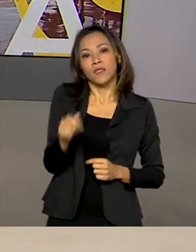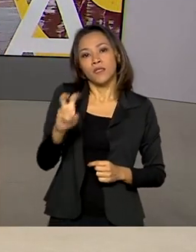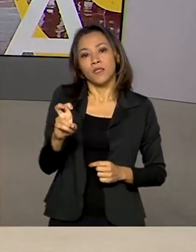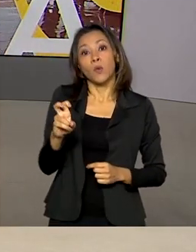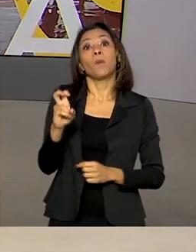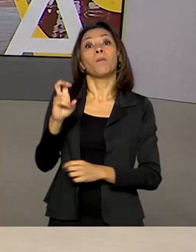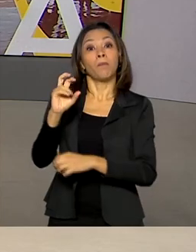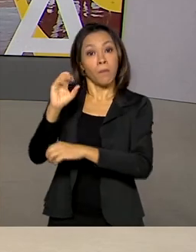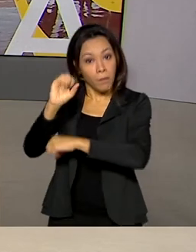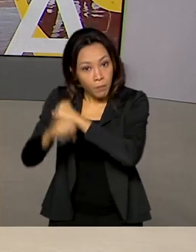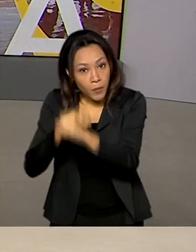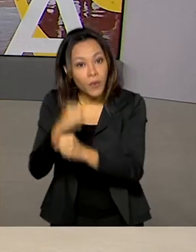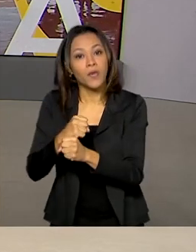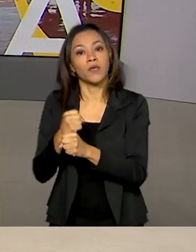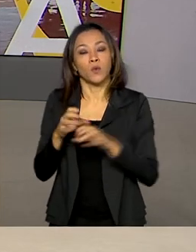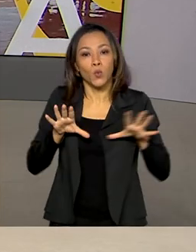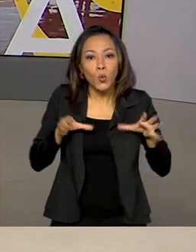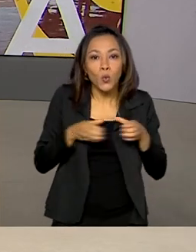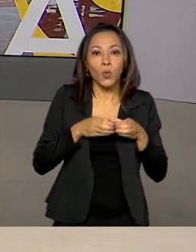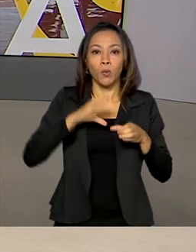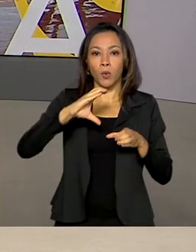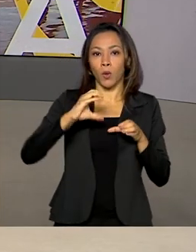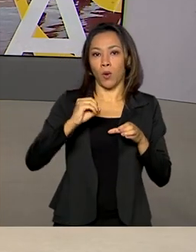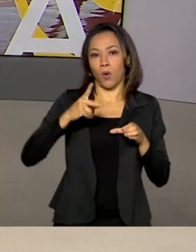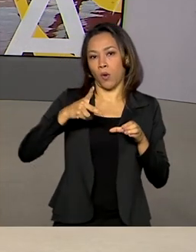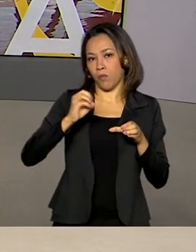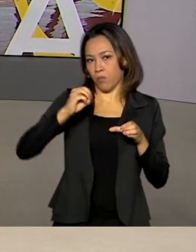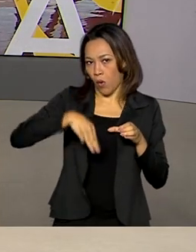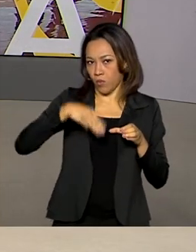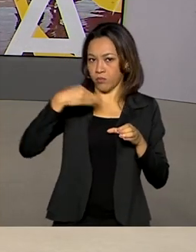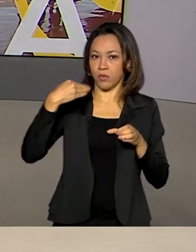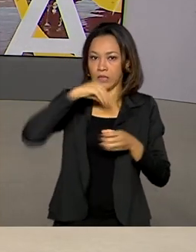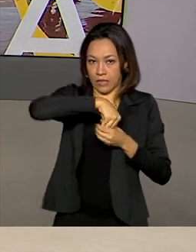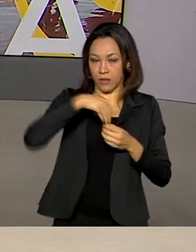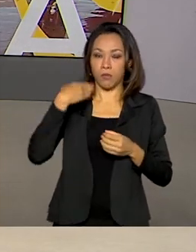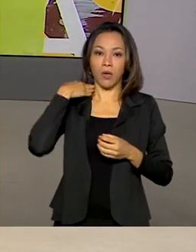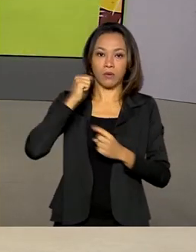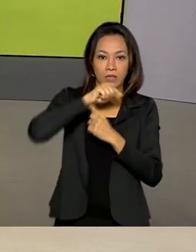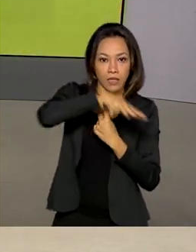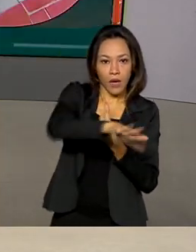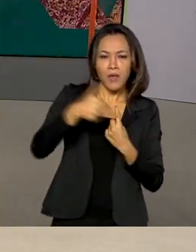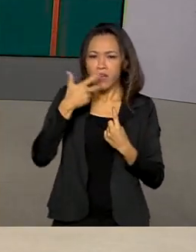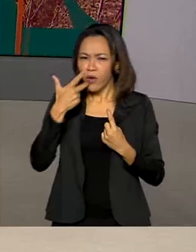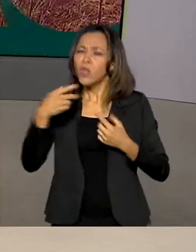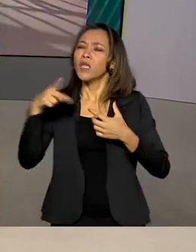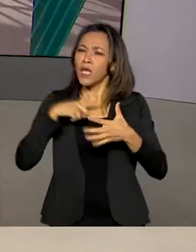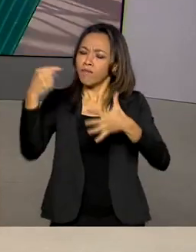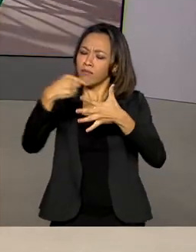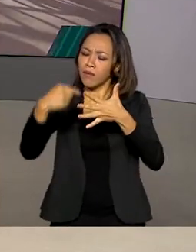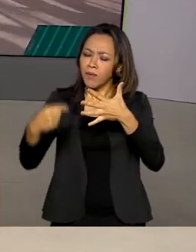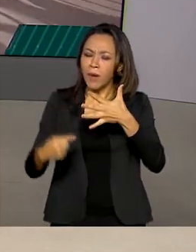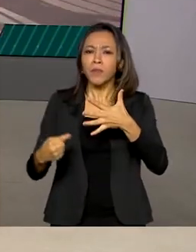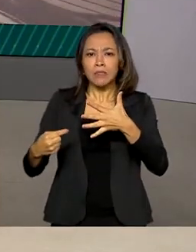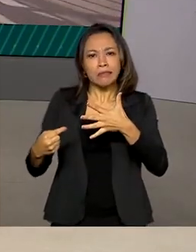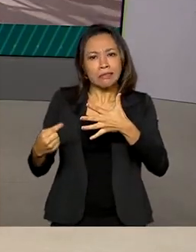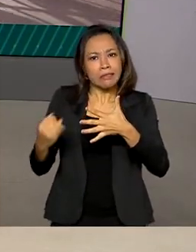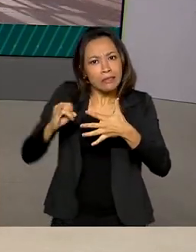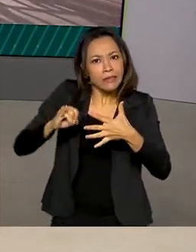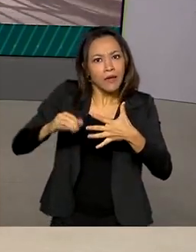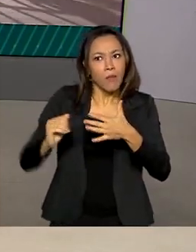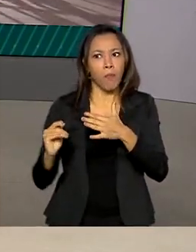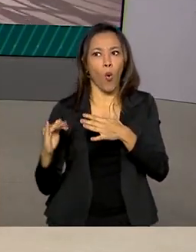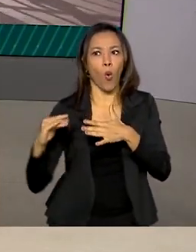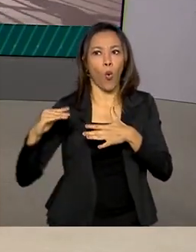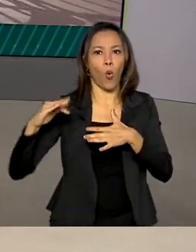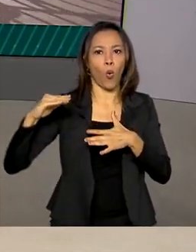COPOM, Comitê de Política Monetária do Banco Central, considerou que existem fatores que podem elevar a inflação e a Selic